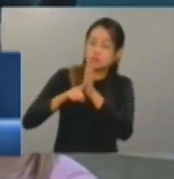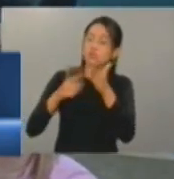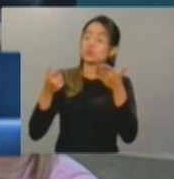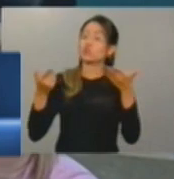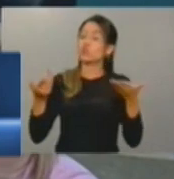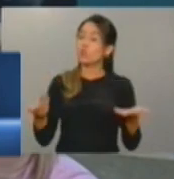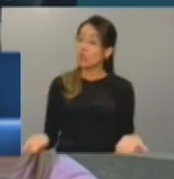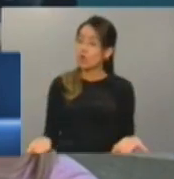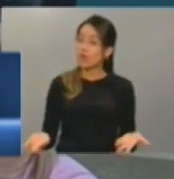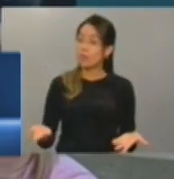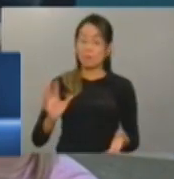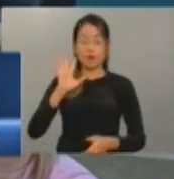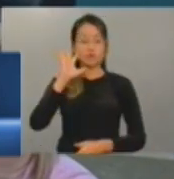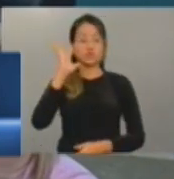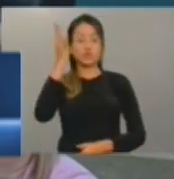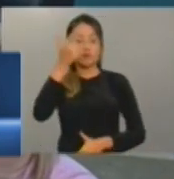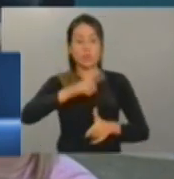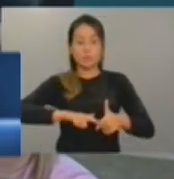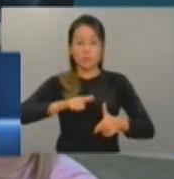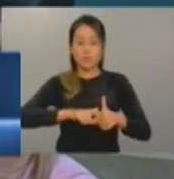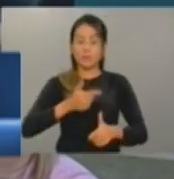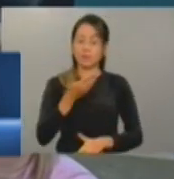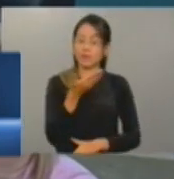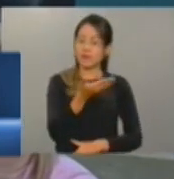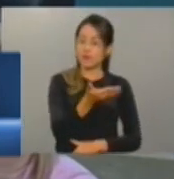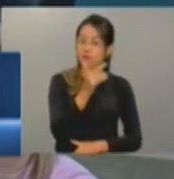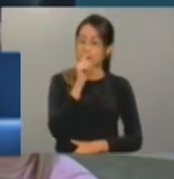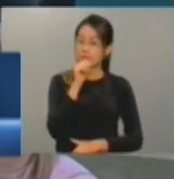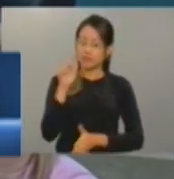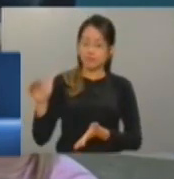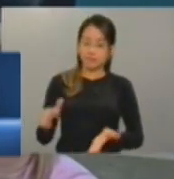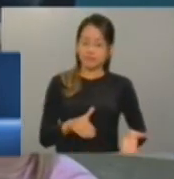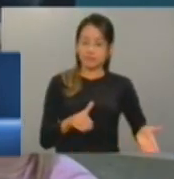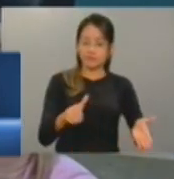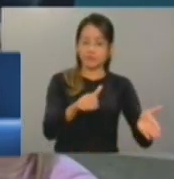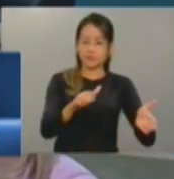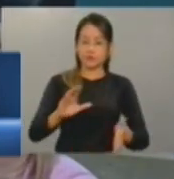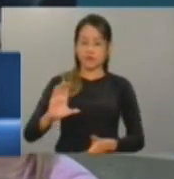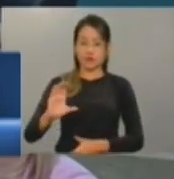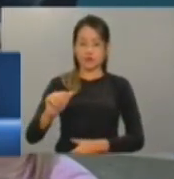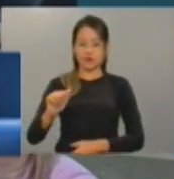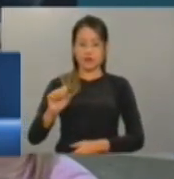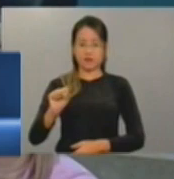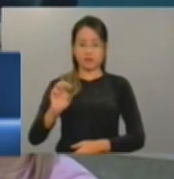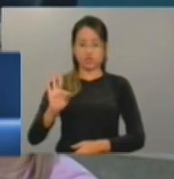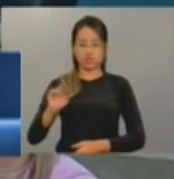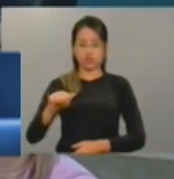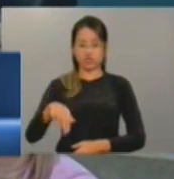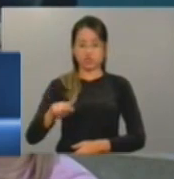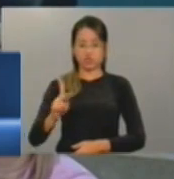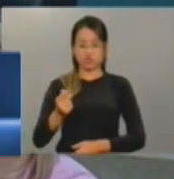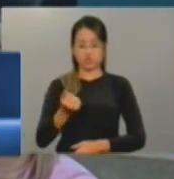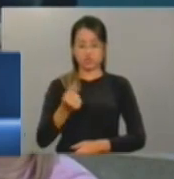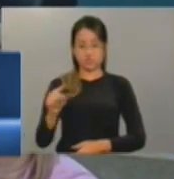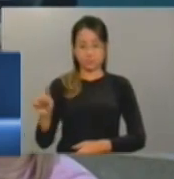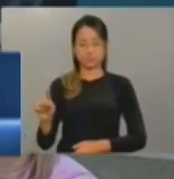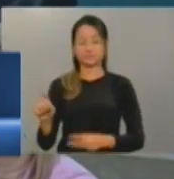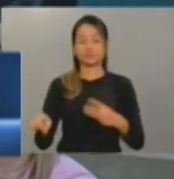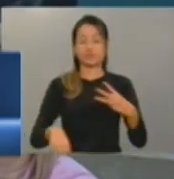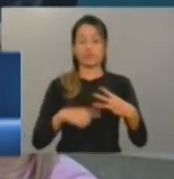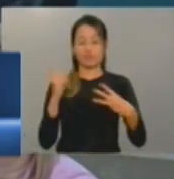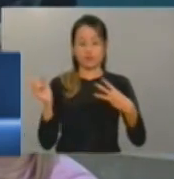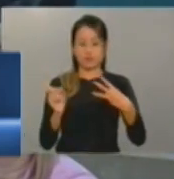recurso é por muito utilizado pelo agronegócio. Em terceiro lugar,